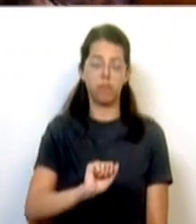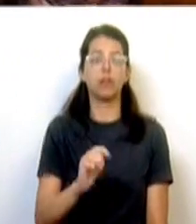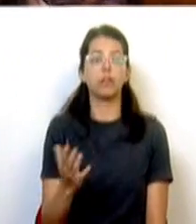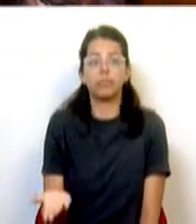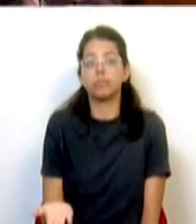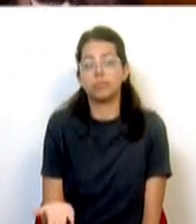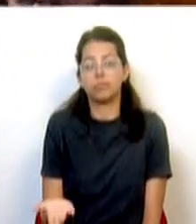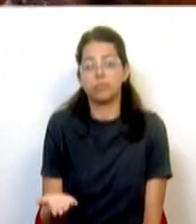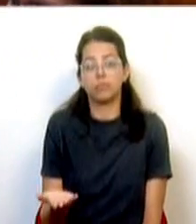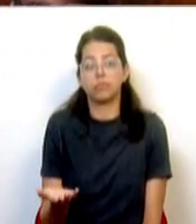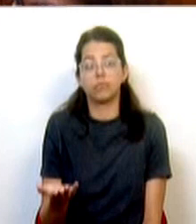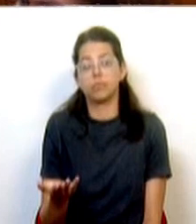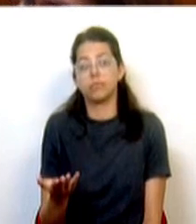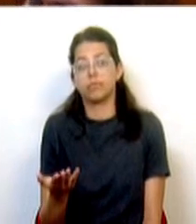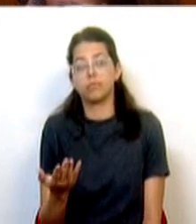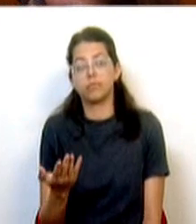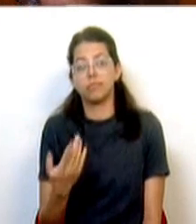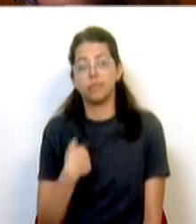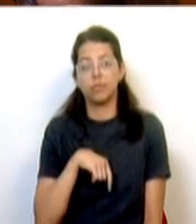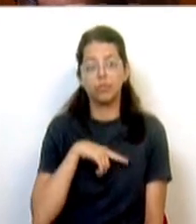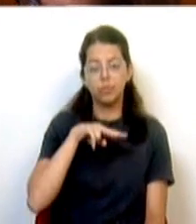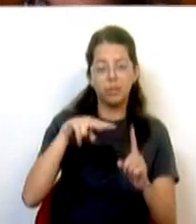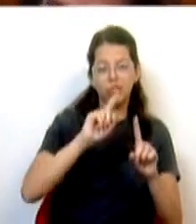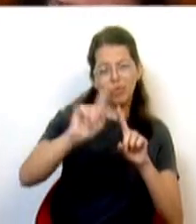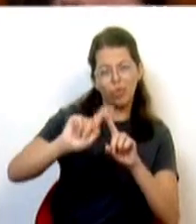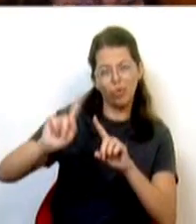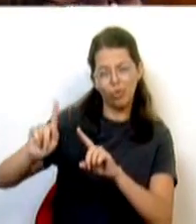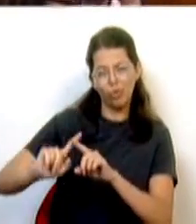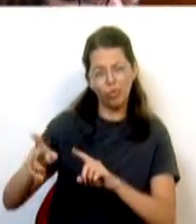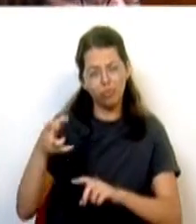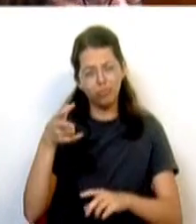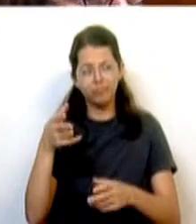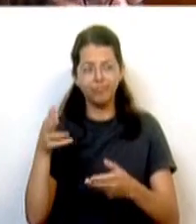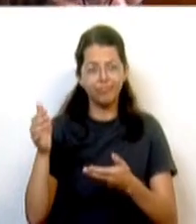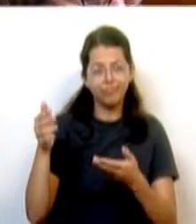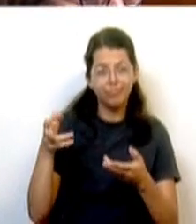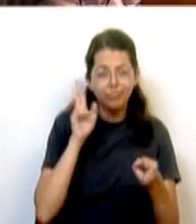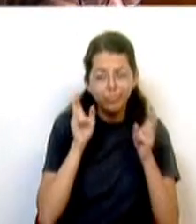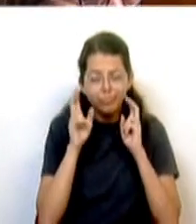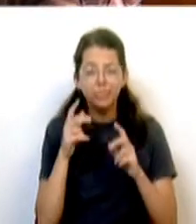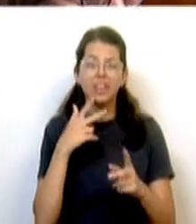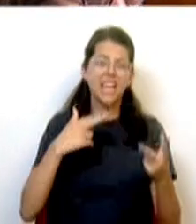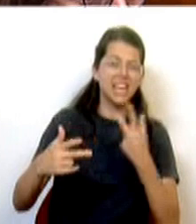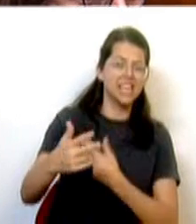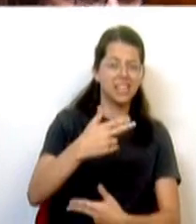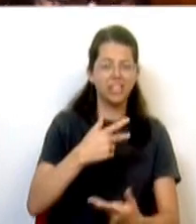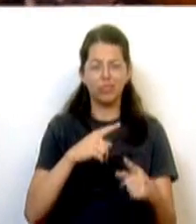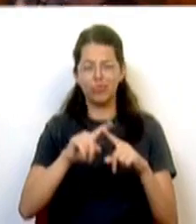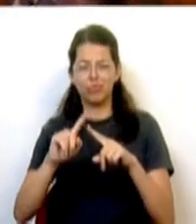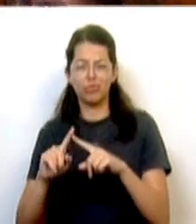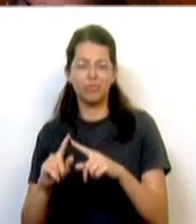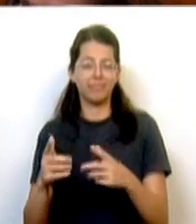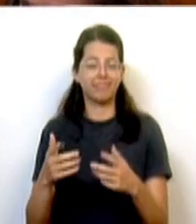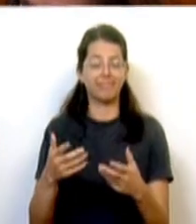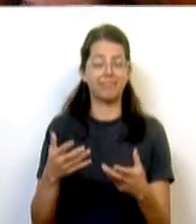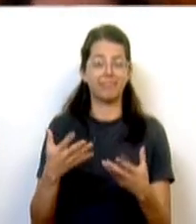Enfim, ouvimos várias visões, várias críticas. Enfim,